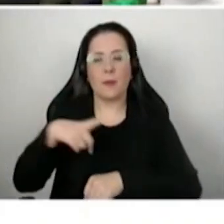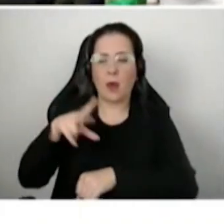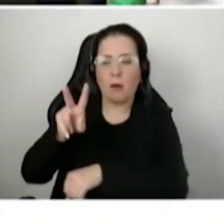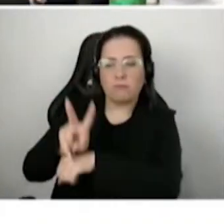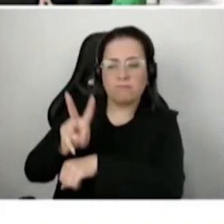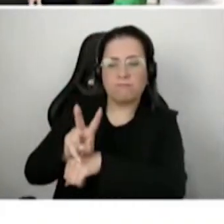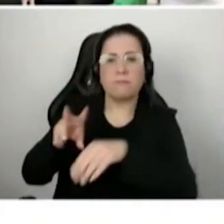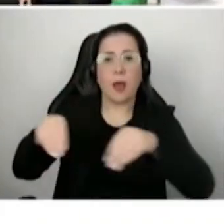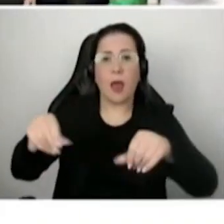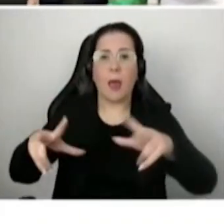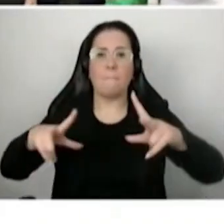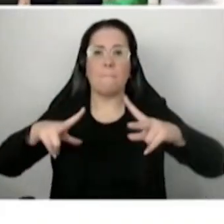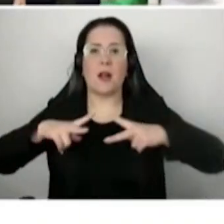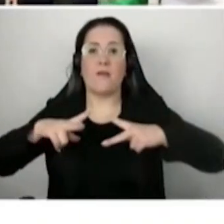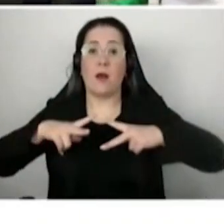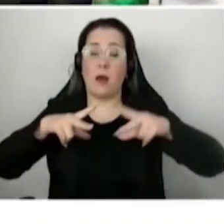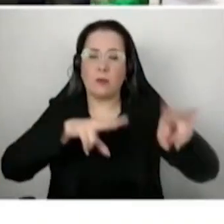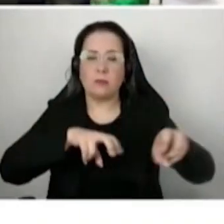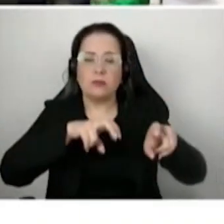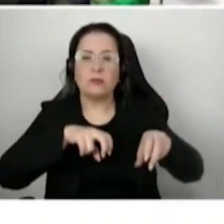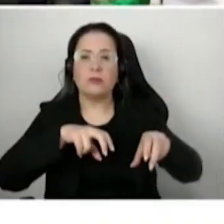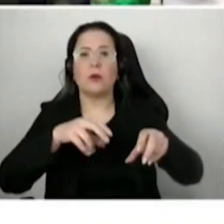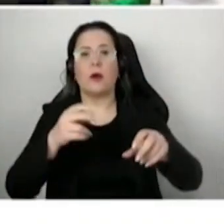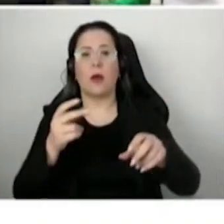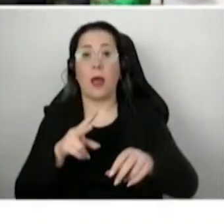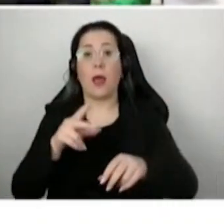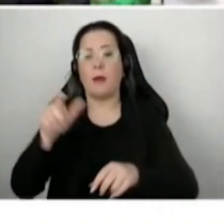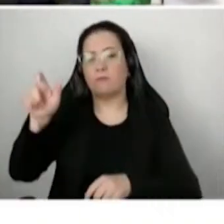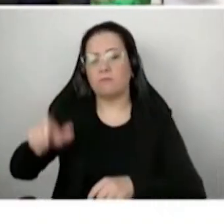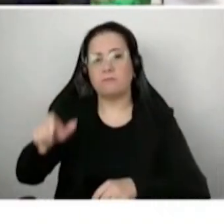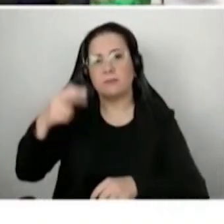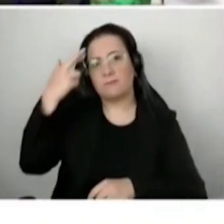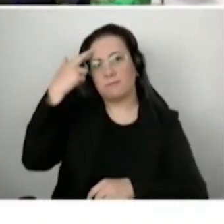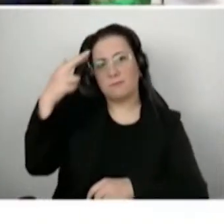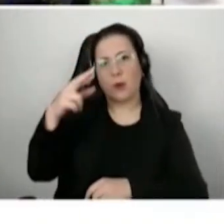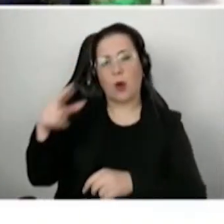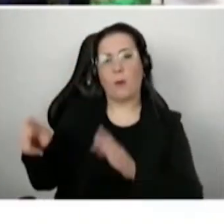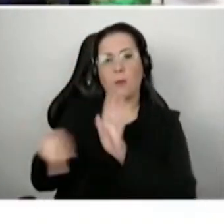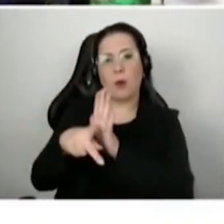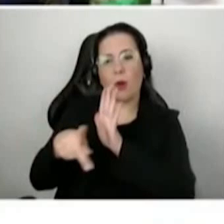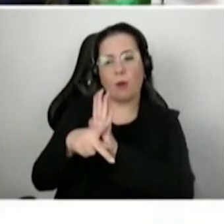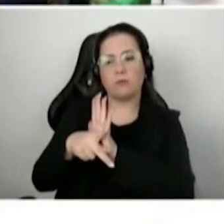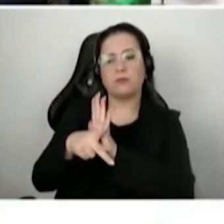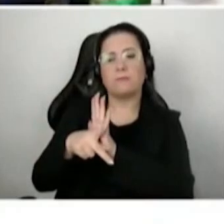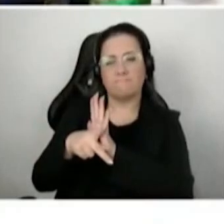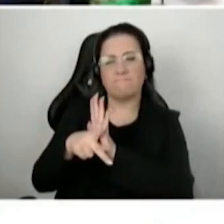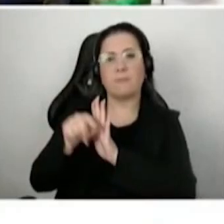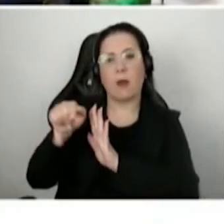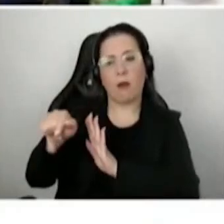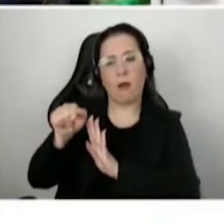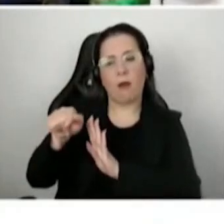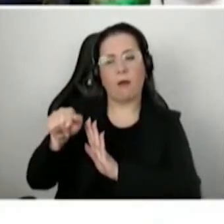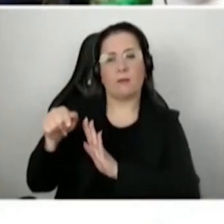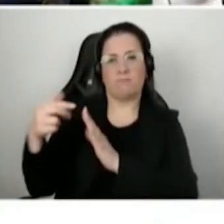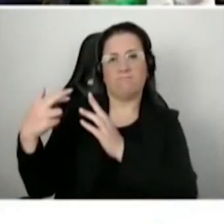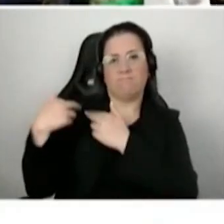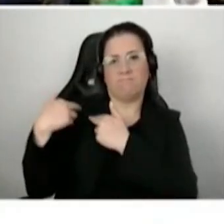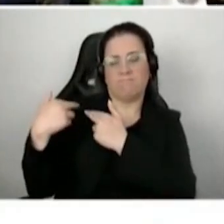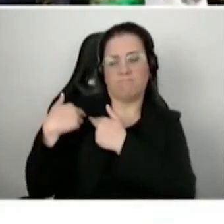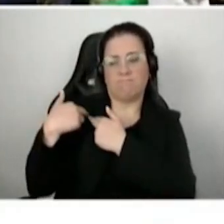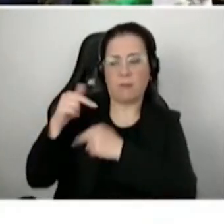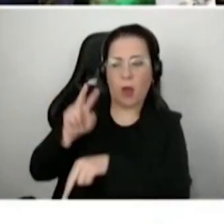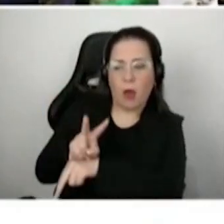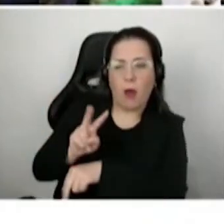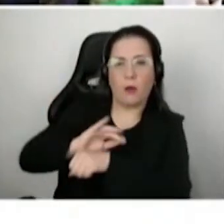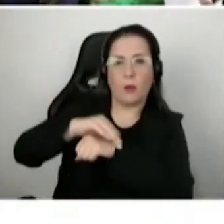protegida integralmente por iniciativa do seu proprietário, seja, onde ele estende aquela obrigação legal que ele